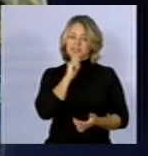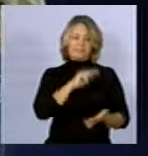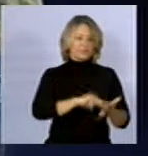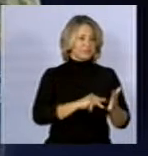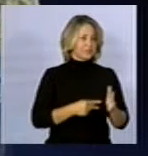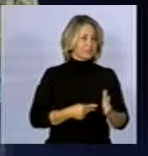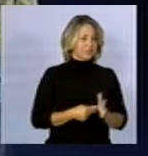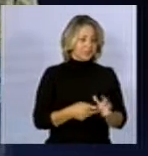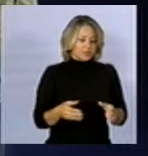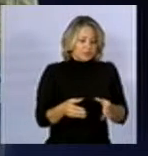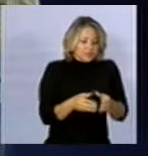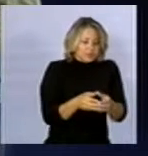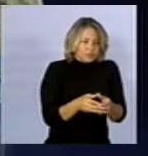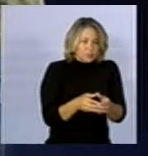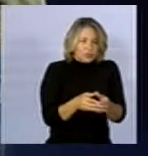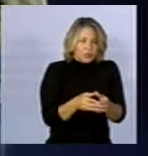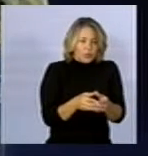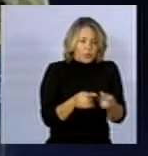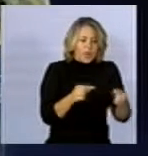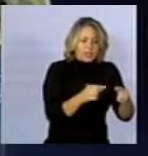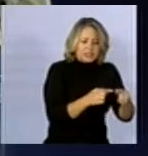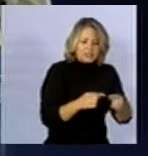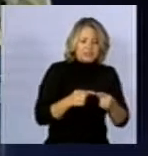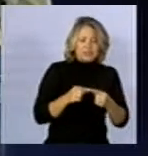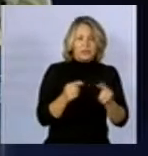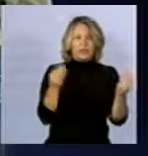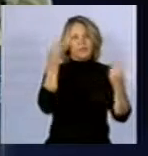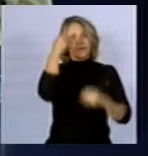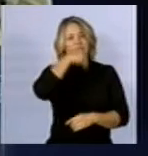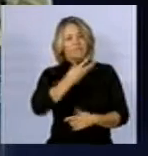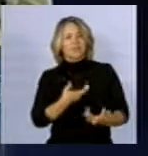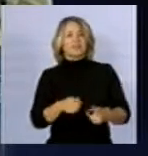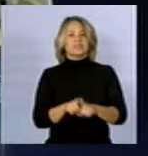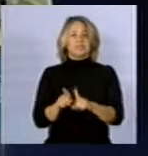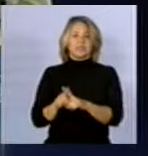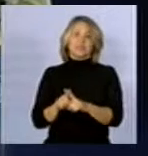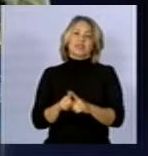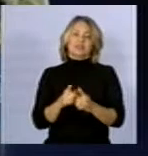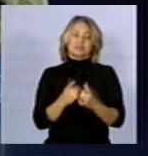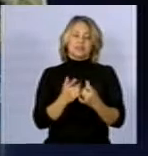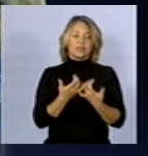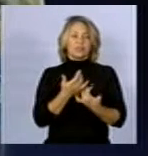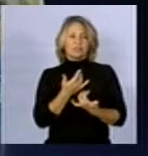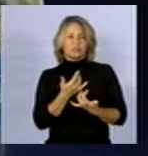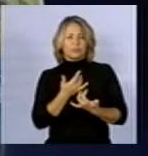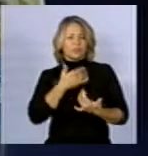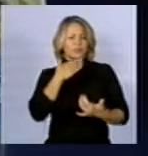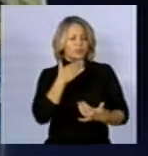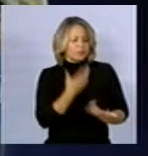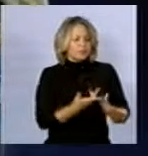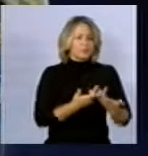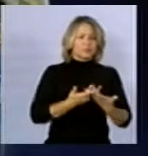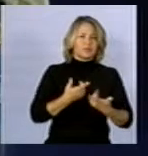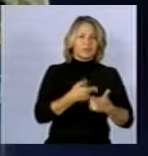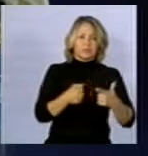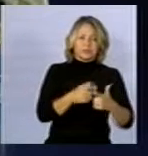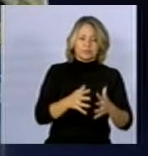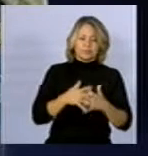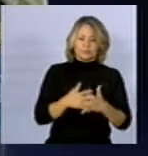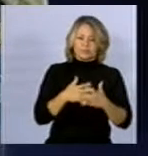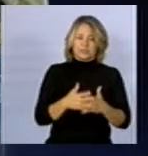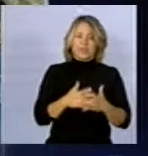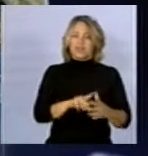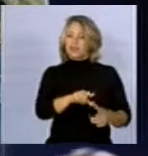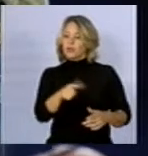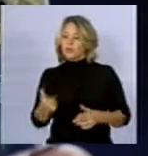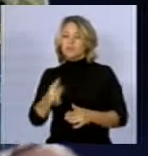associação é muito fraca e, possivelmente, atrelada a viés ou confundimento. E eu coloquei ali outros exemplos